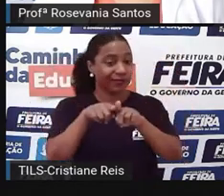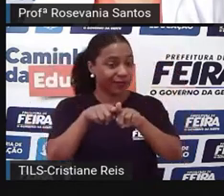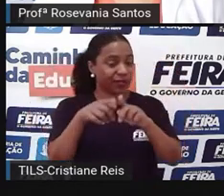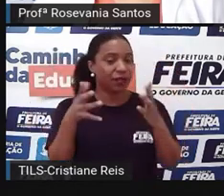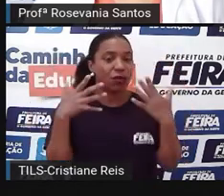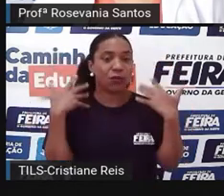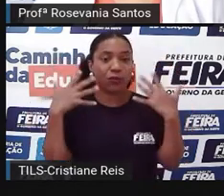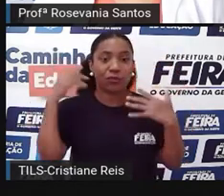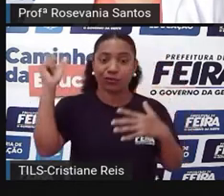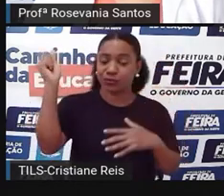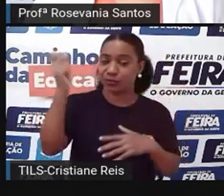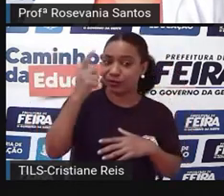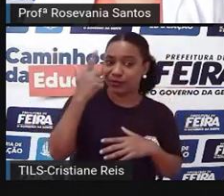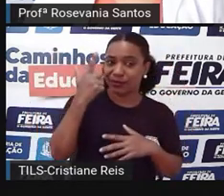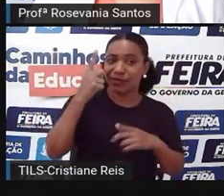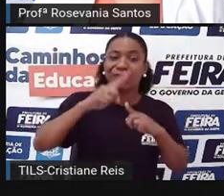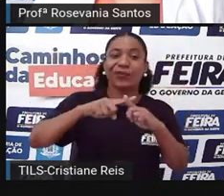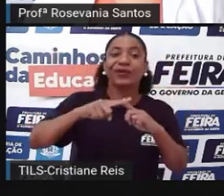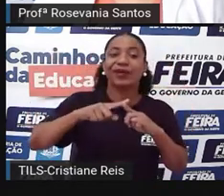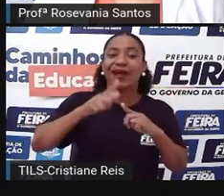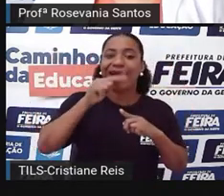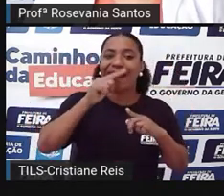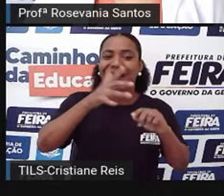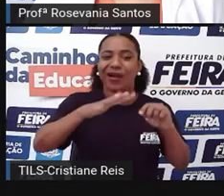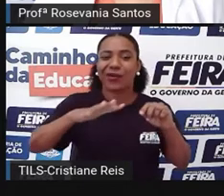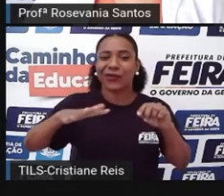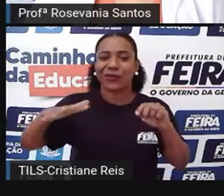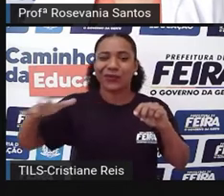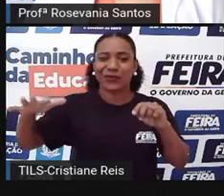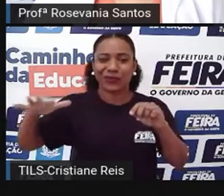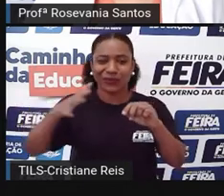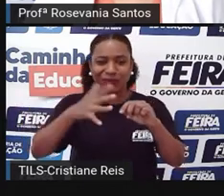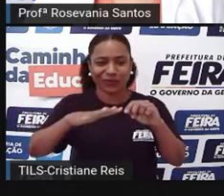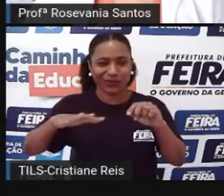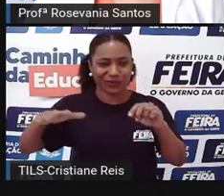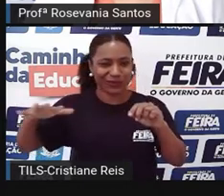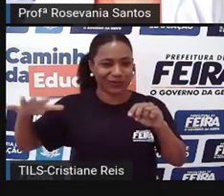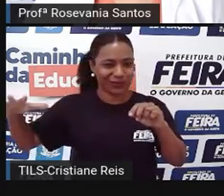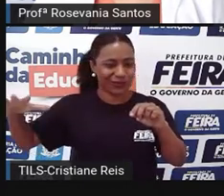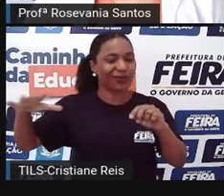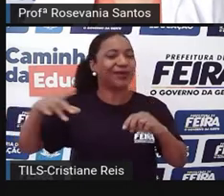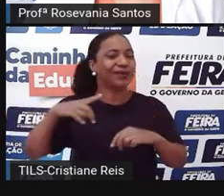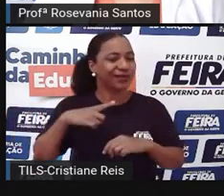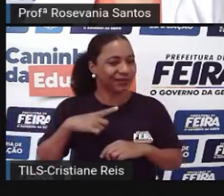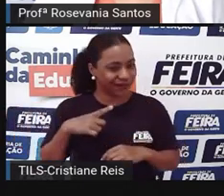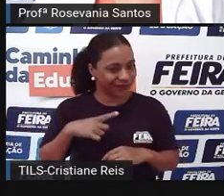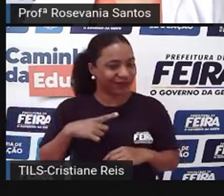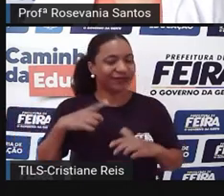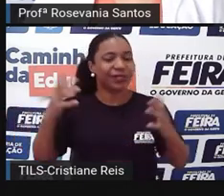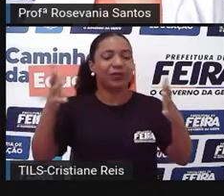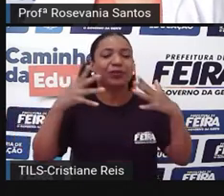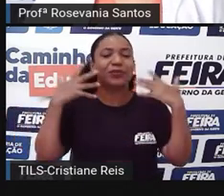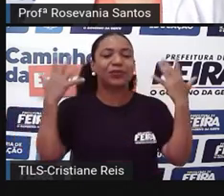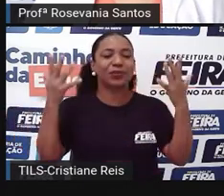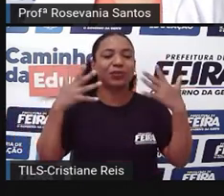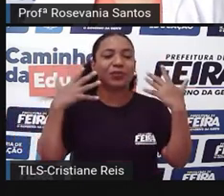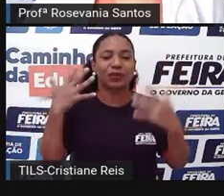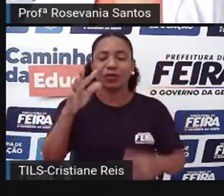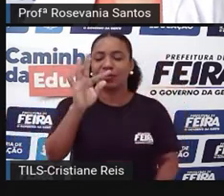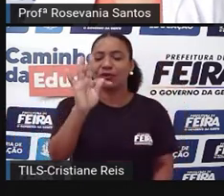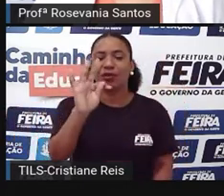presença do oceano dá essa característica de clima tropical úmido. Então, eu tenho a influência das